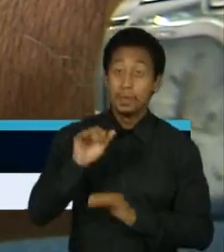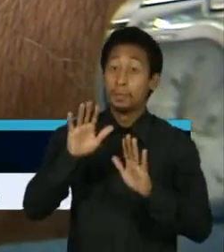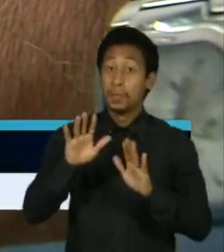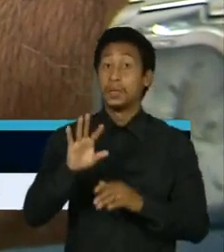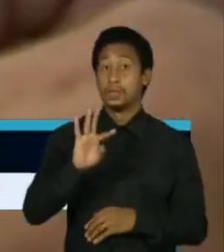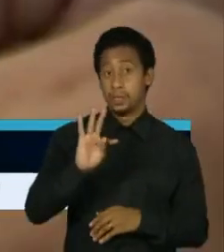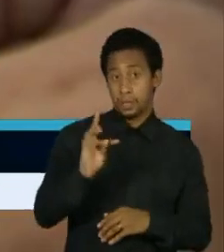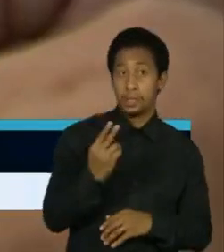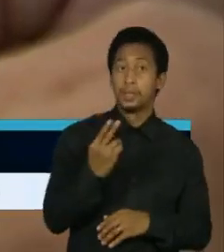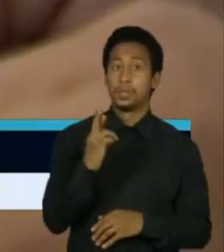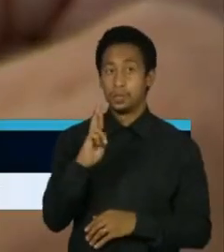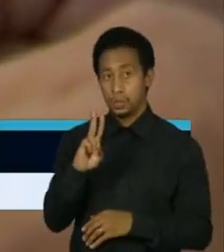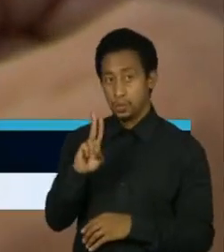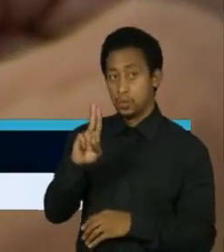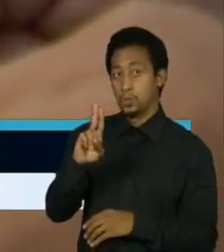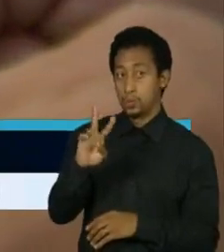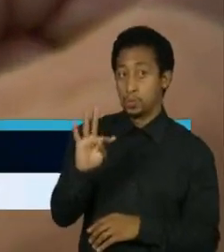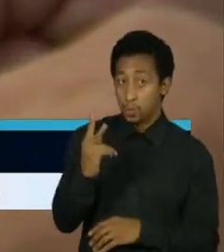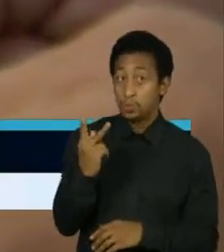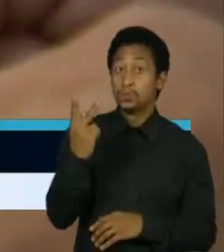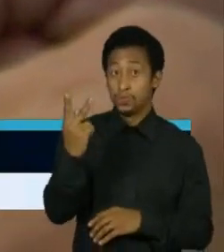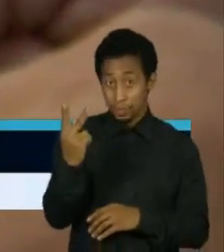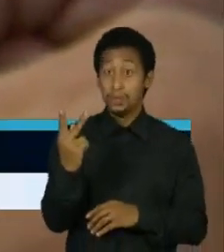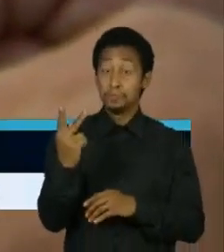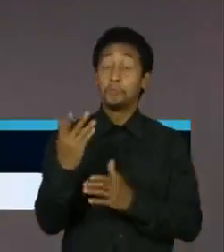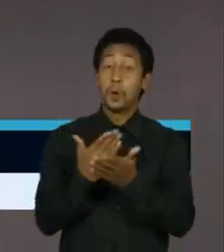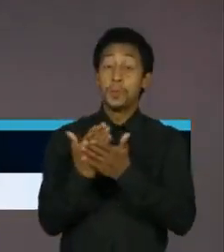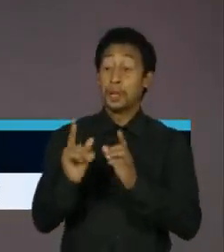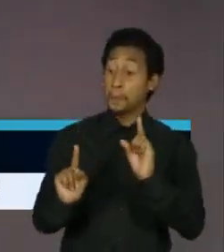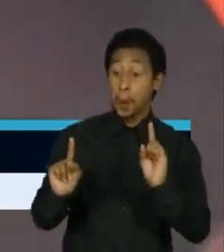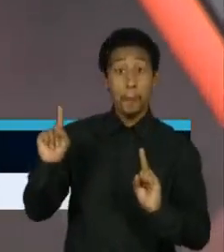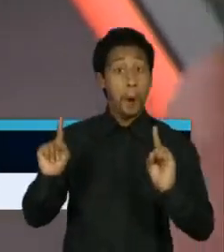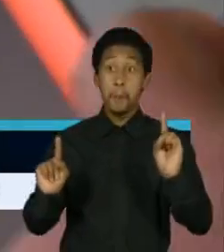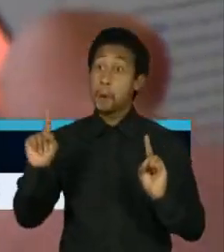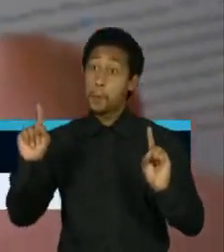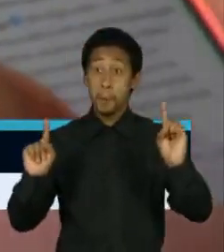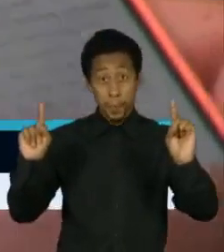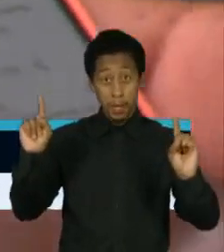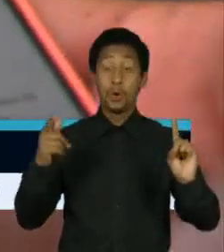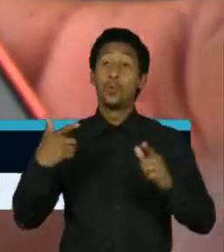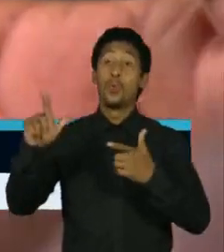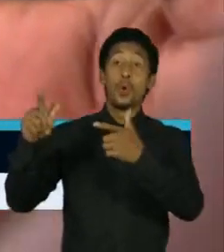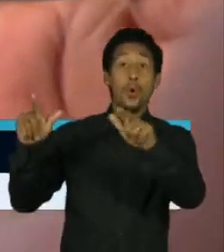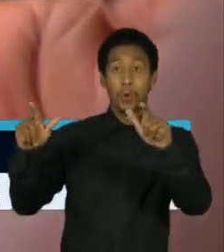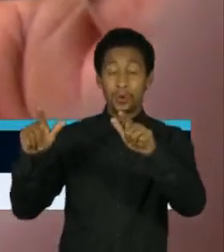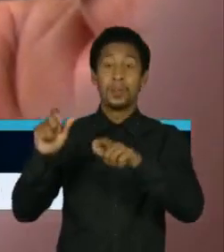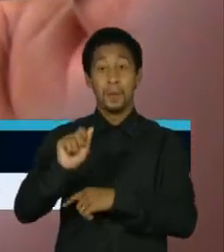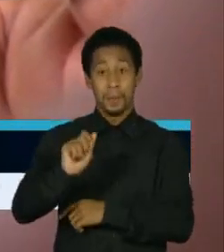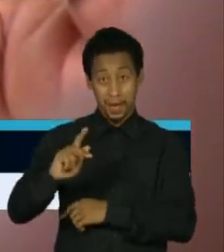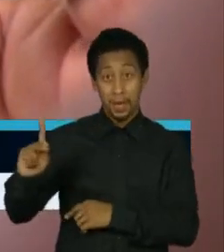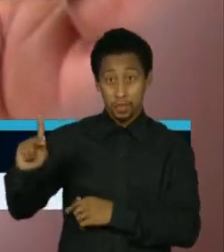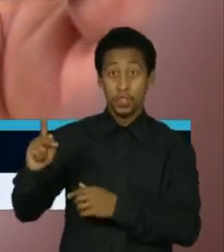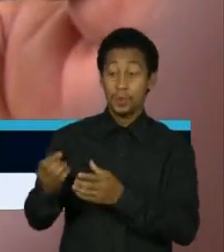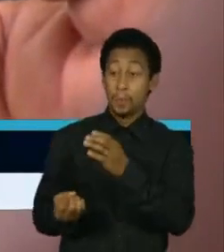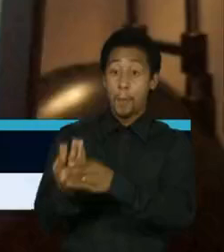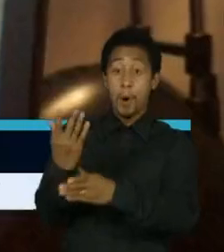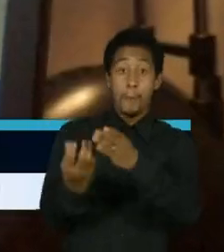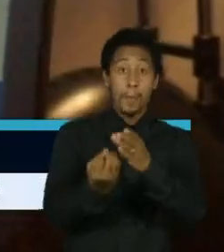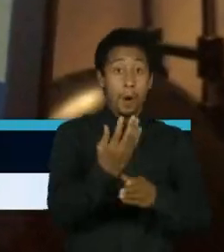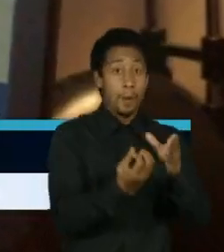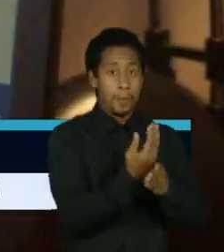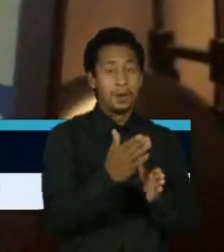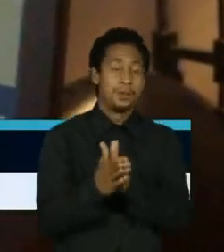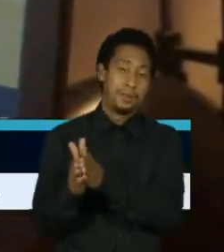Social passa a competir com dezenas de aplicativos de viés conservador lançados nos últimos cinco anos. O